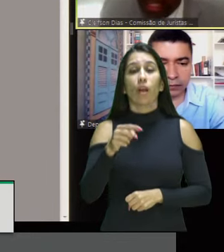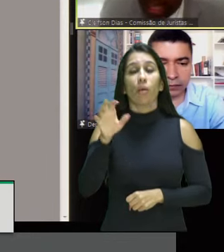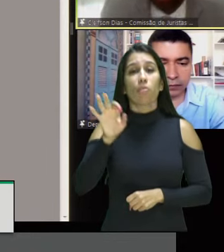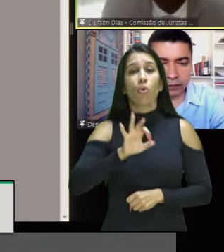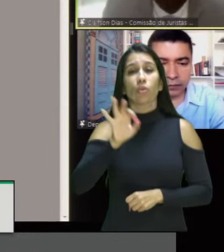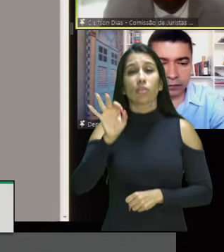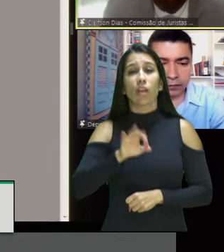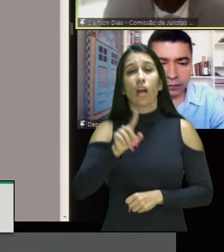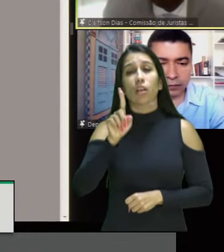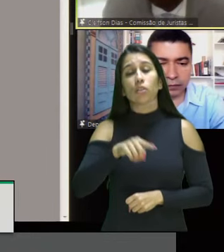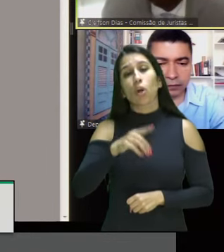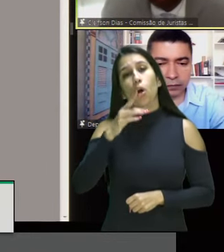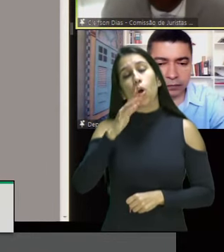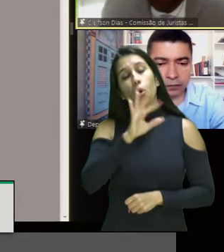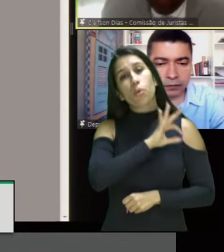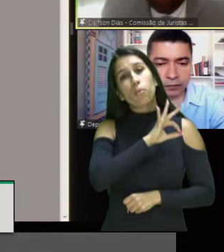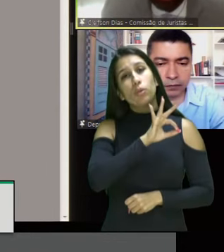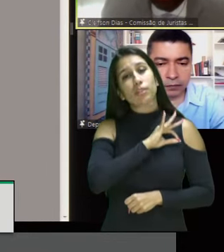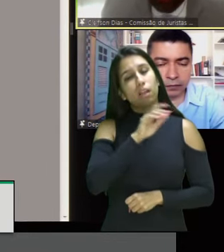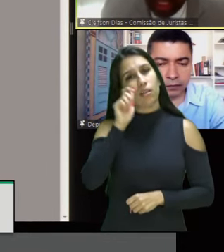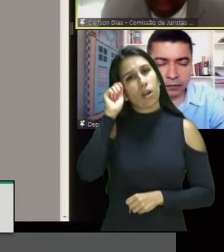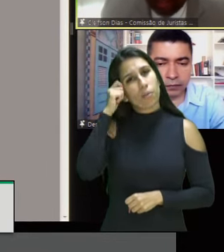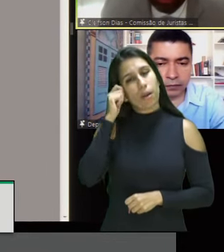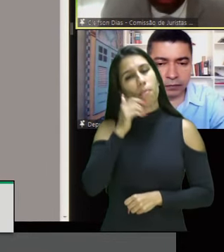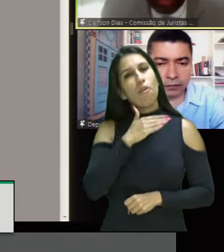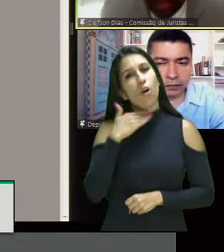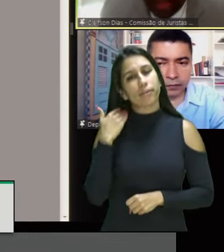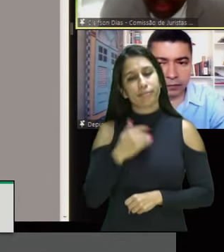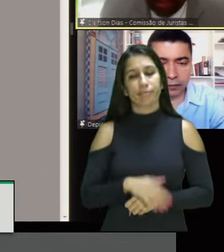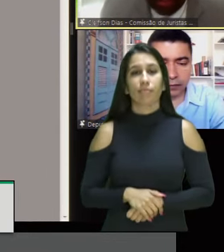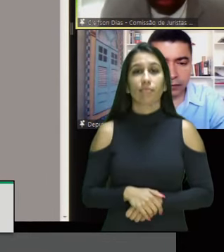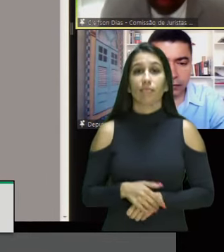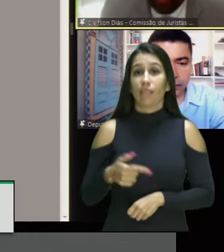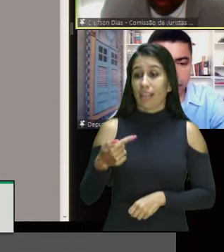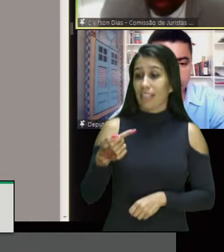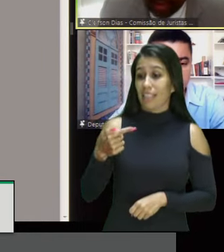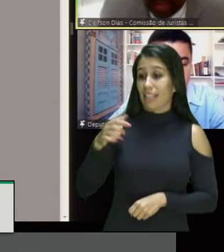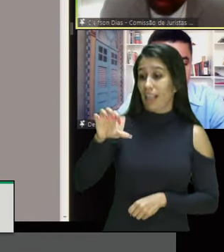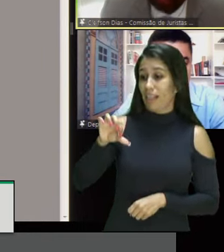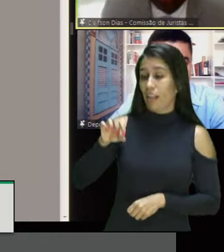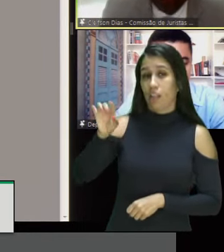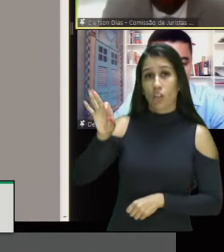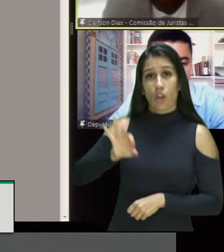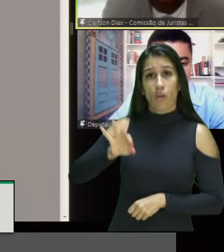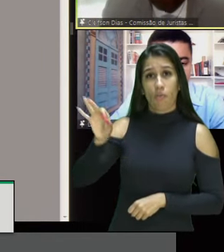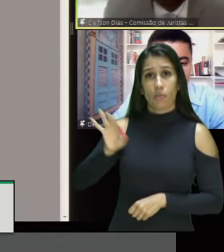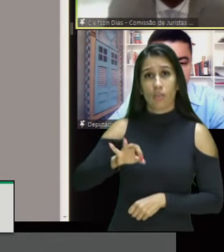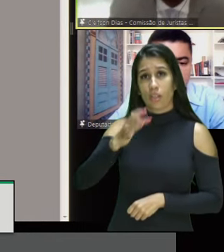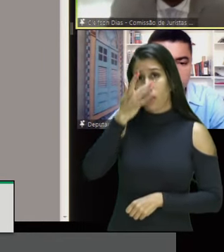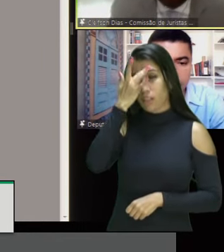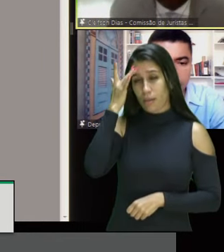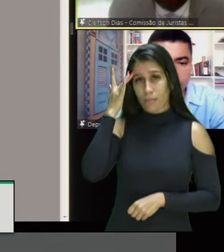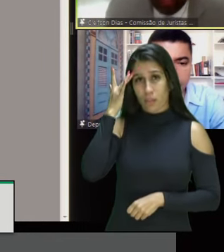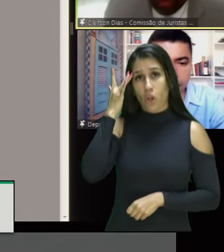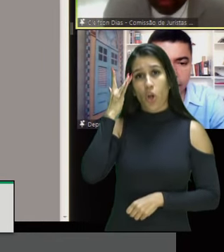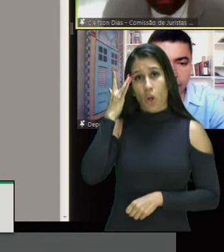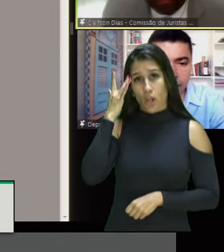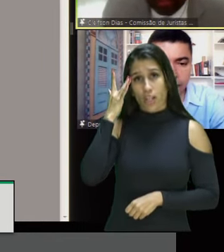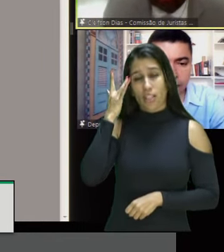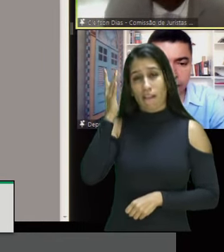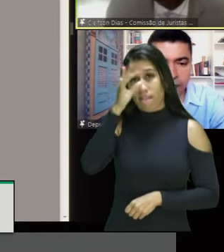assassinados, foram 79,1% das vítimas de intervenção policial com resultado morte, foram 74